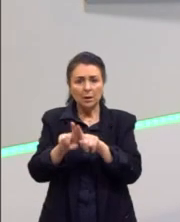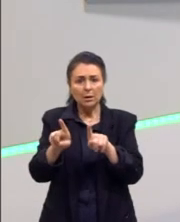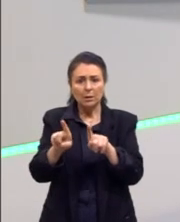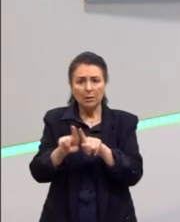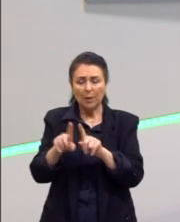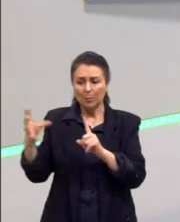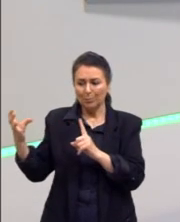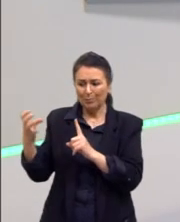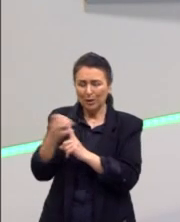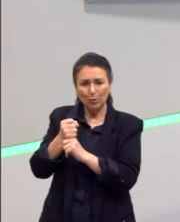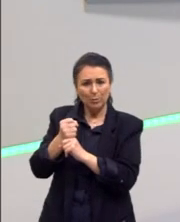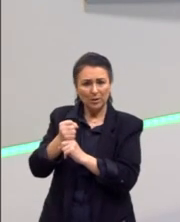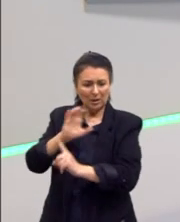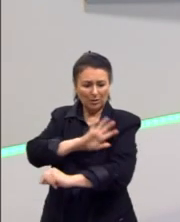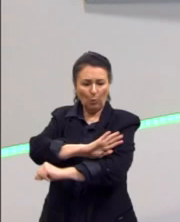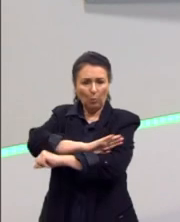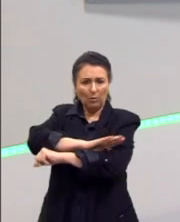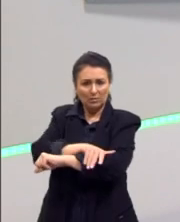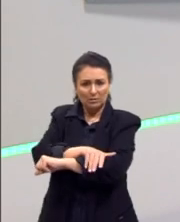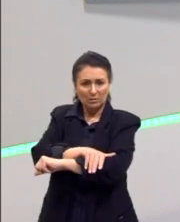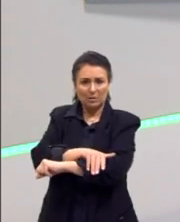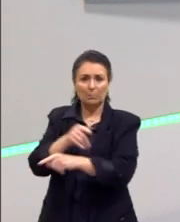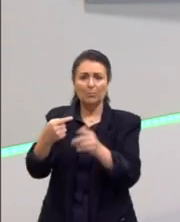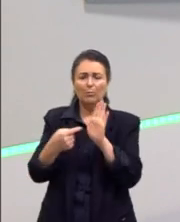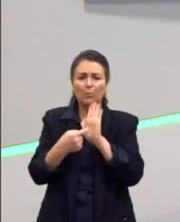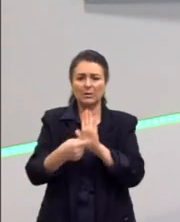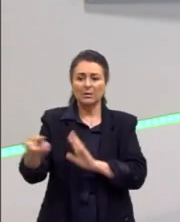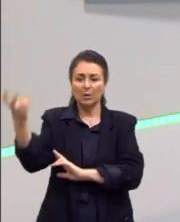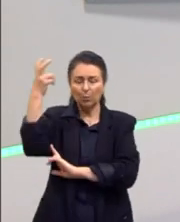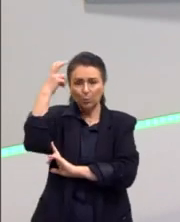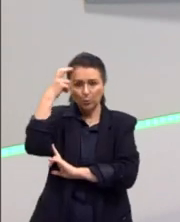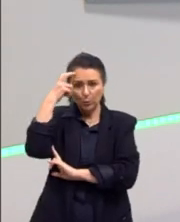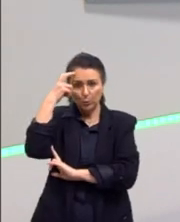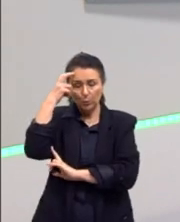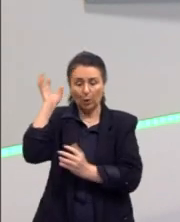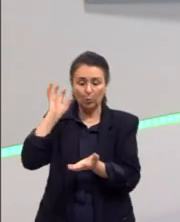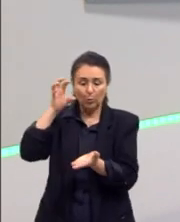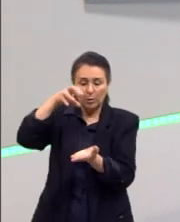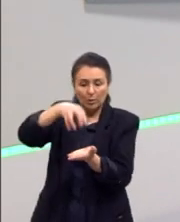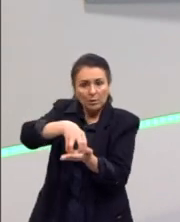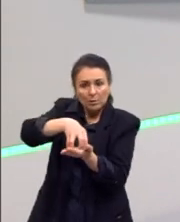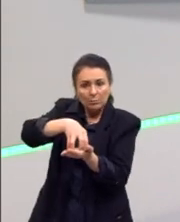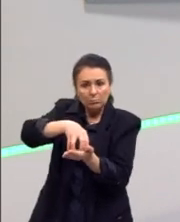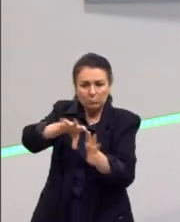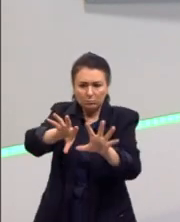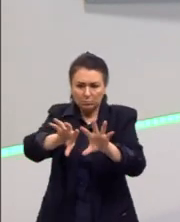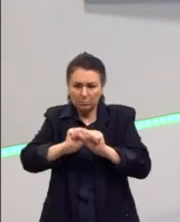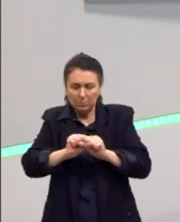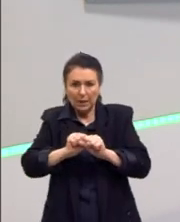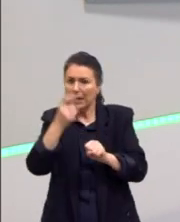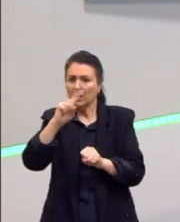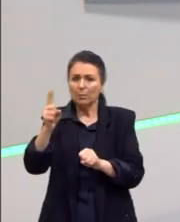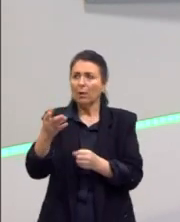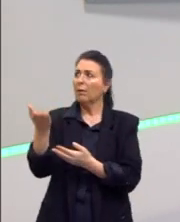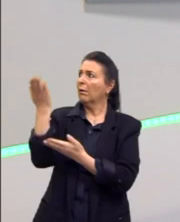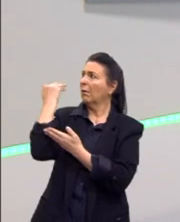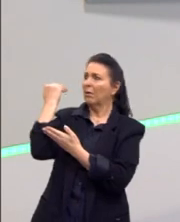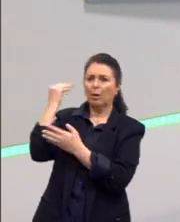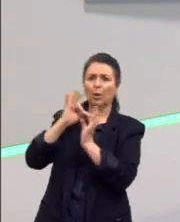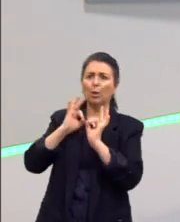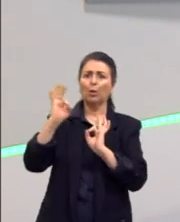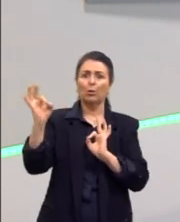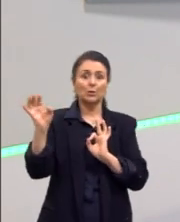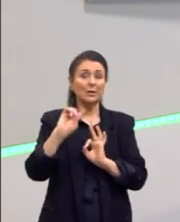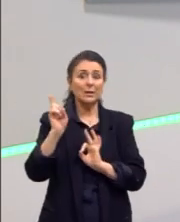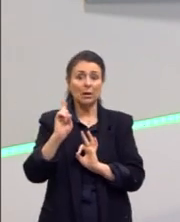demarcar que essa cultura racista, essa cultura colonialista, ela não está lá num passado distante. Ela está